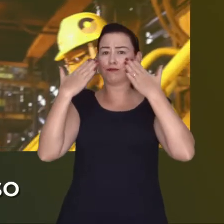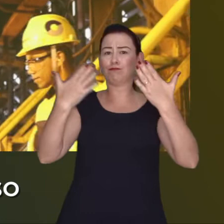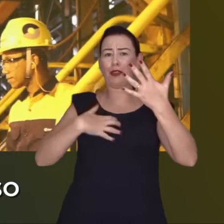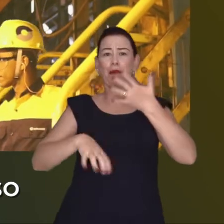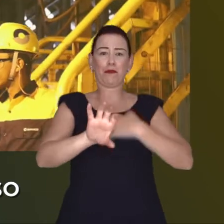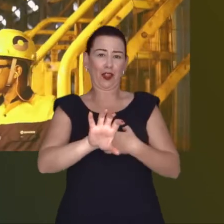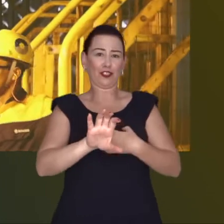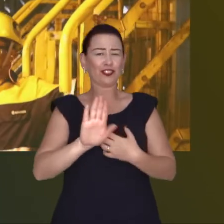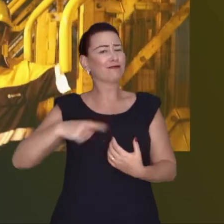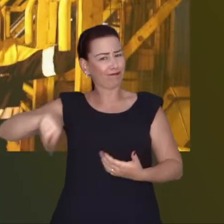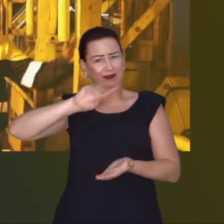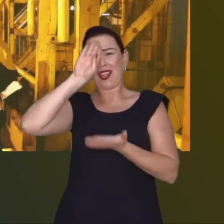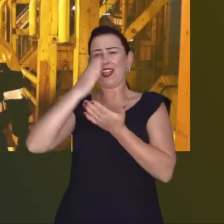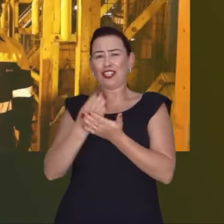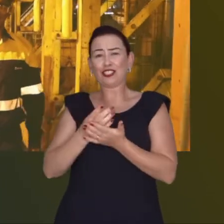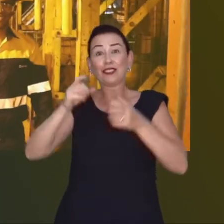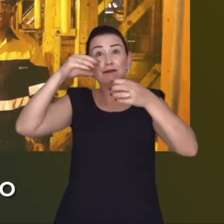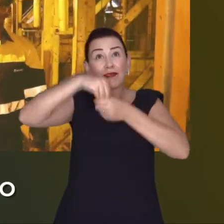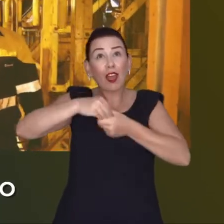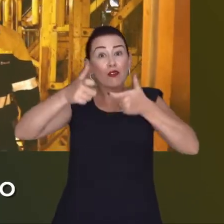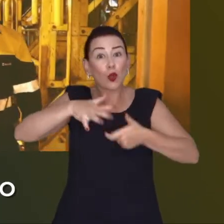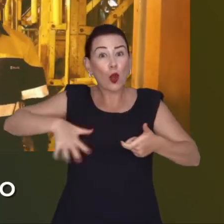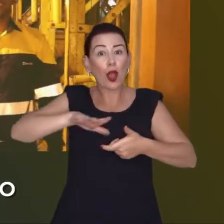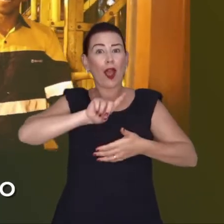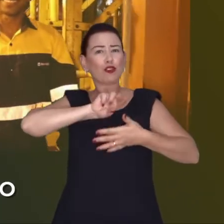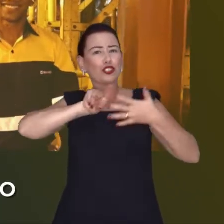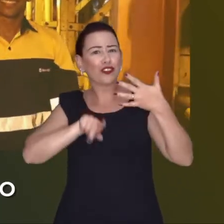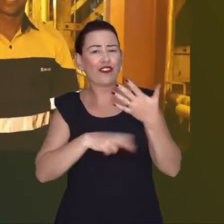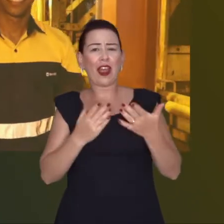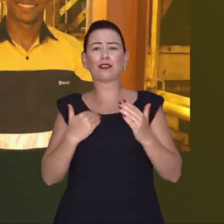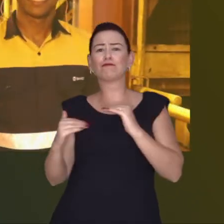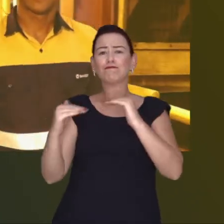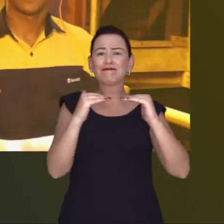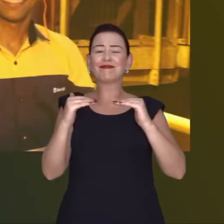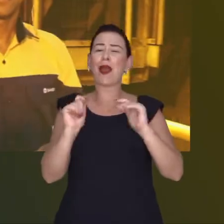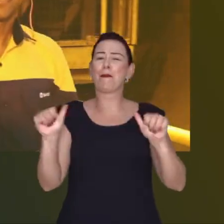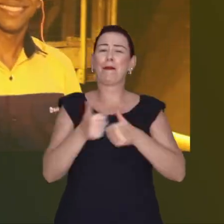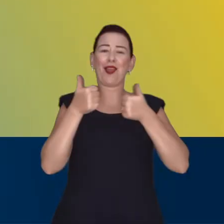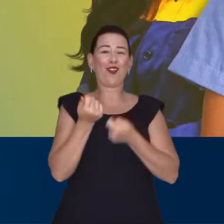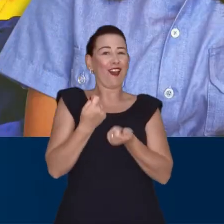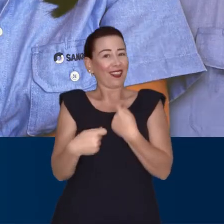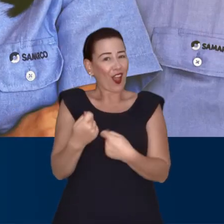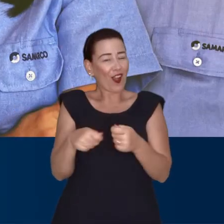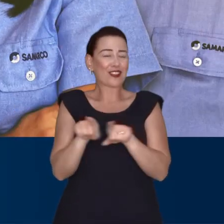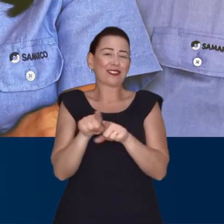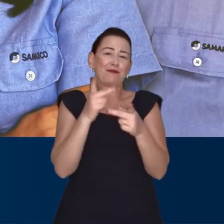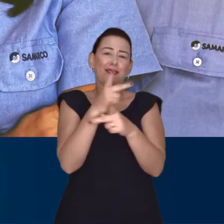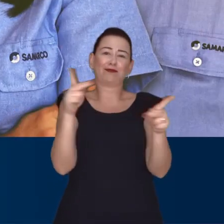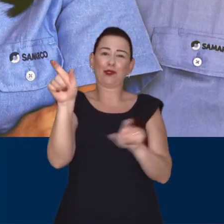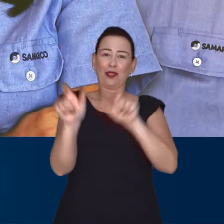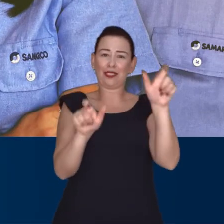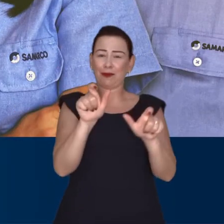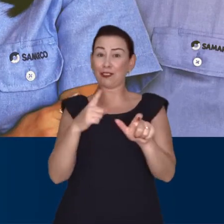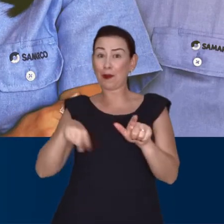que um ambiente diverso, equânime e inclusivo, impulsiona a inovação para o negócio e para todas as pessoas. Com parceria e